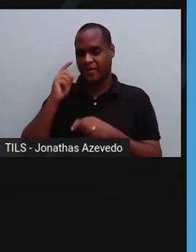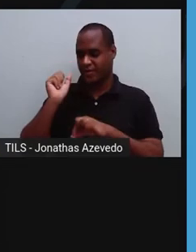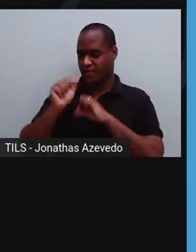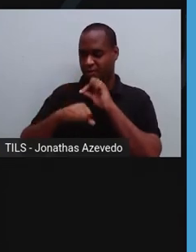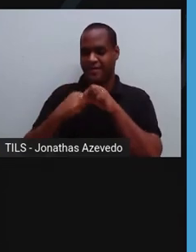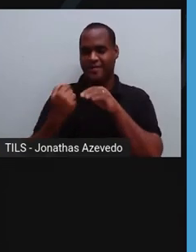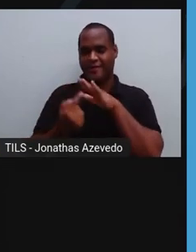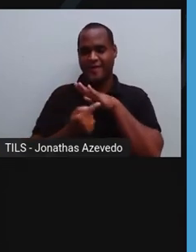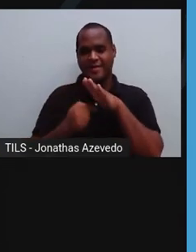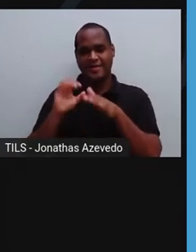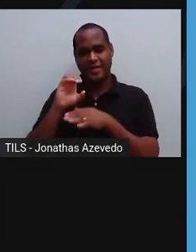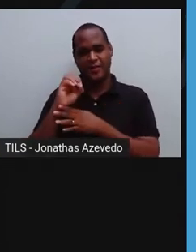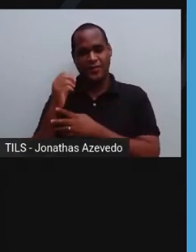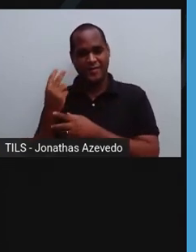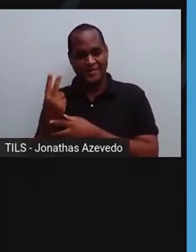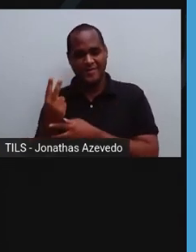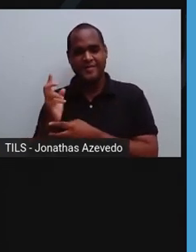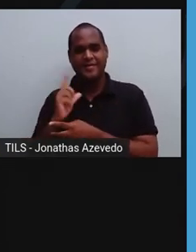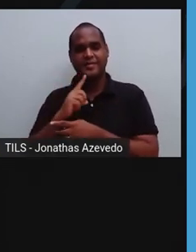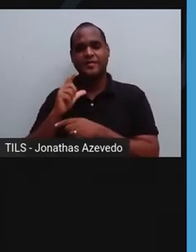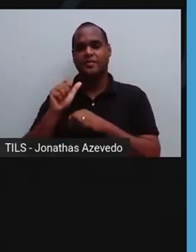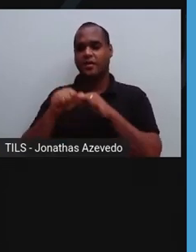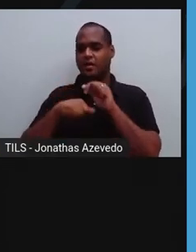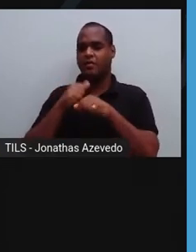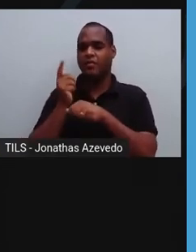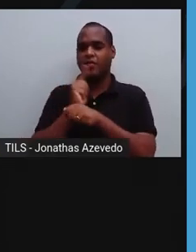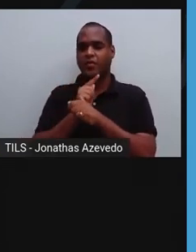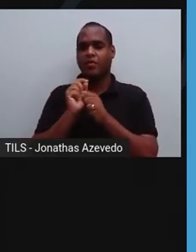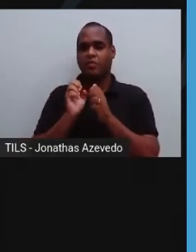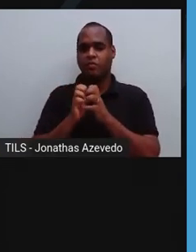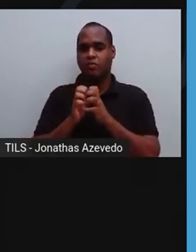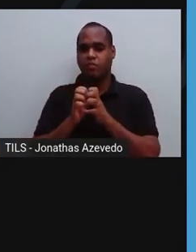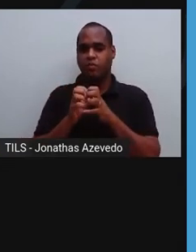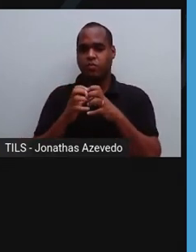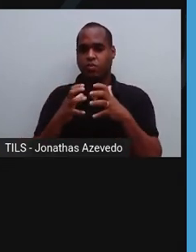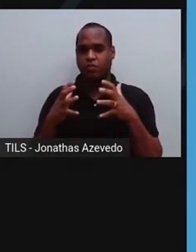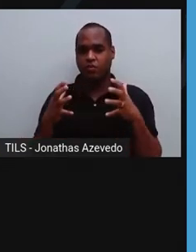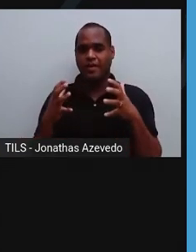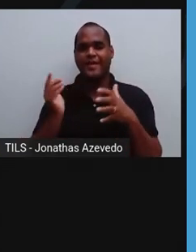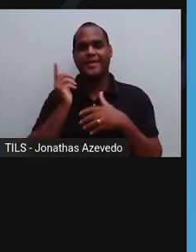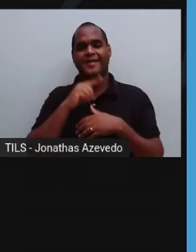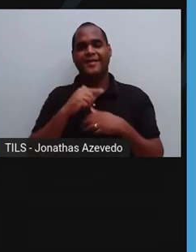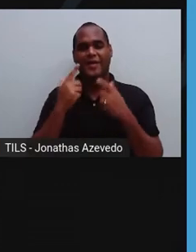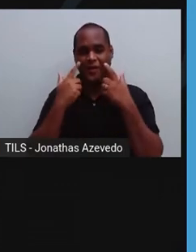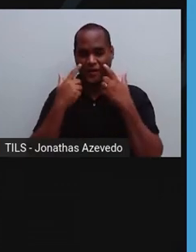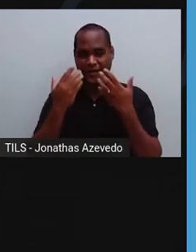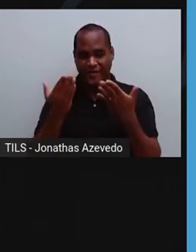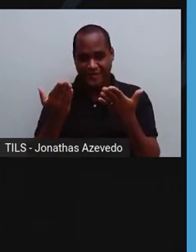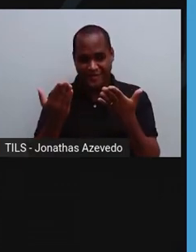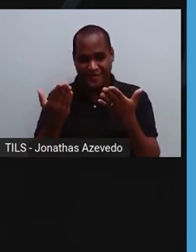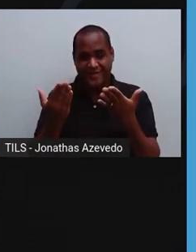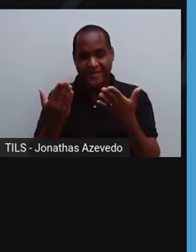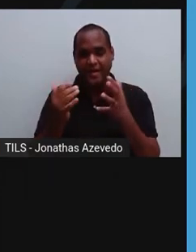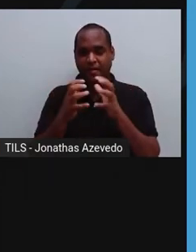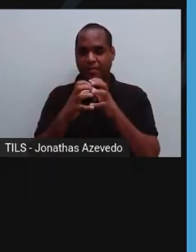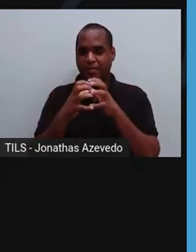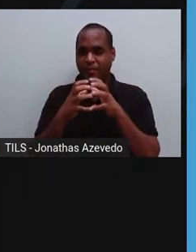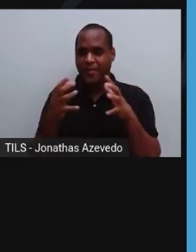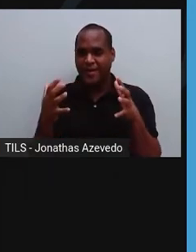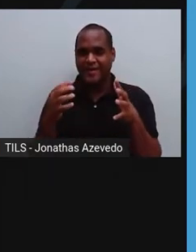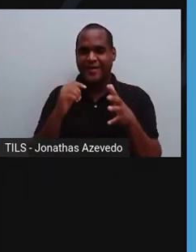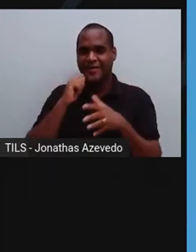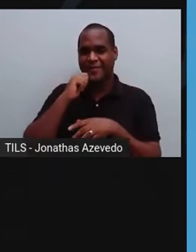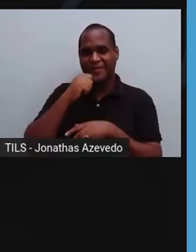carbônico. E é por isso que esse gás faz com que a massa se expanda. Esse é o processo de fermentação do